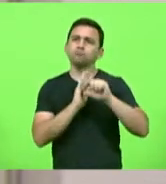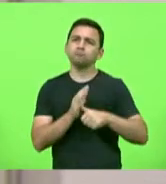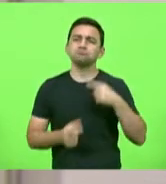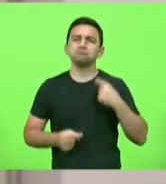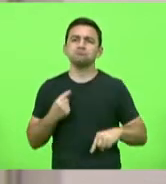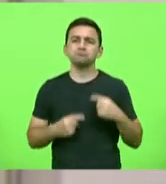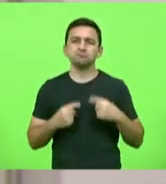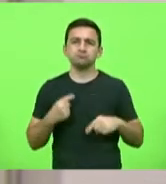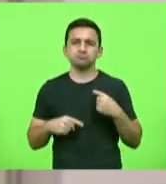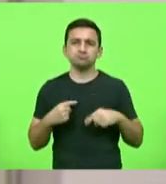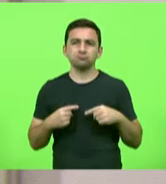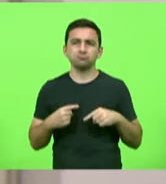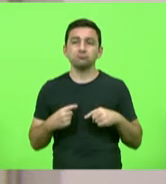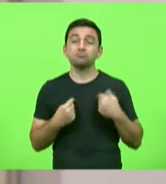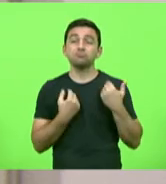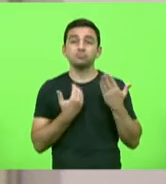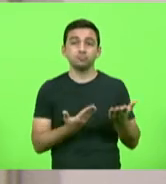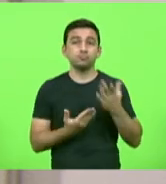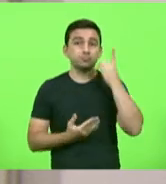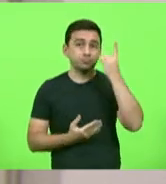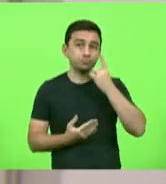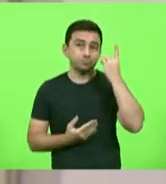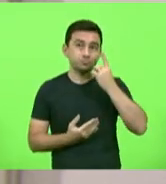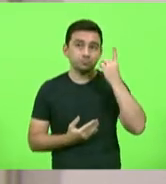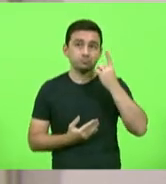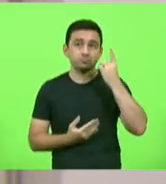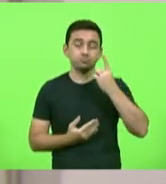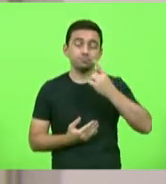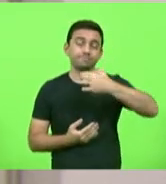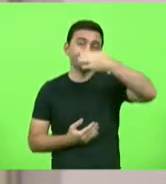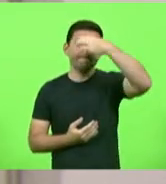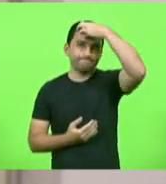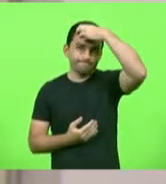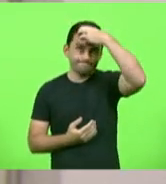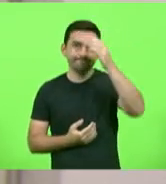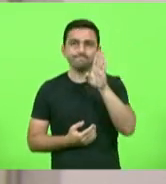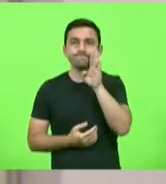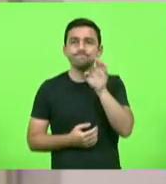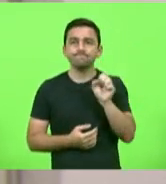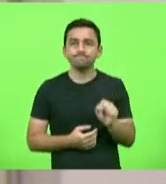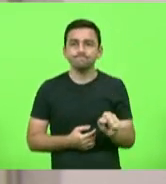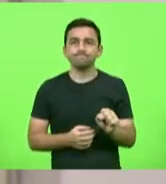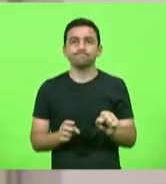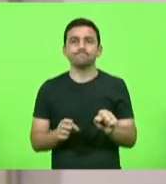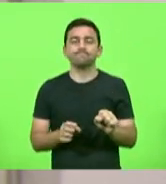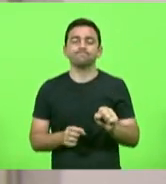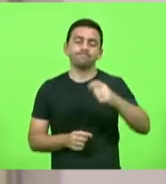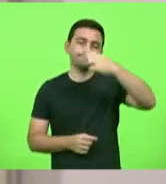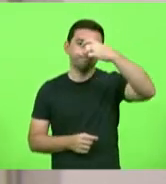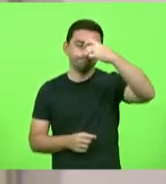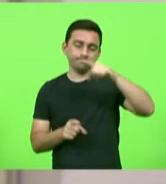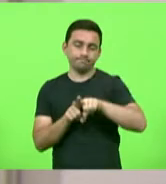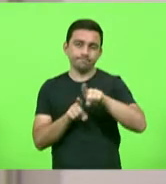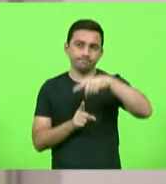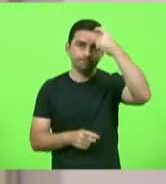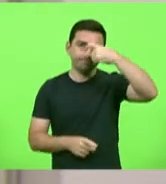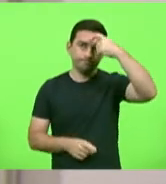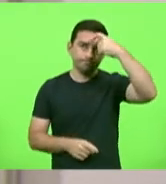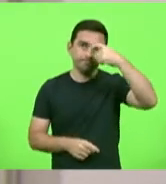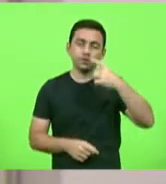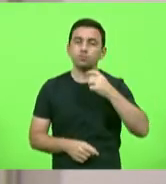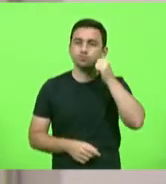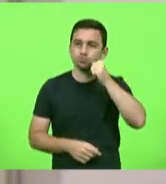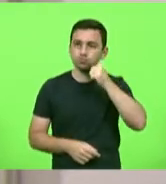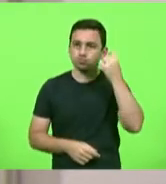discutidos pelos senhores deputados, Coronel Mocelin, Bruno Souza e Maurício Scudlac, e pelas senhoras deputadas